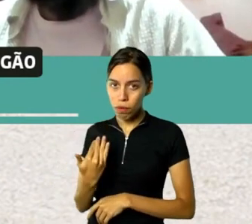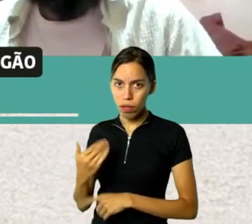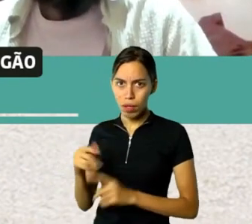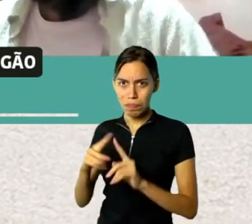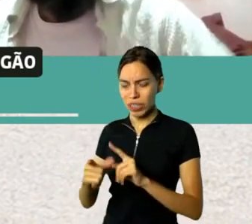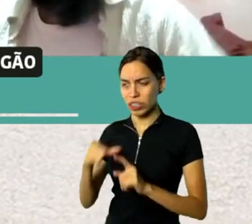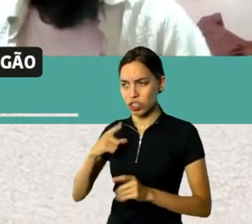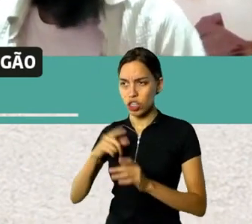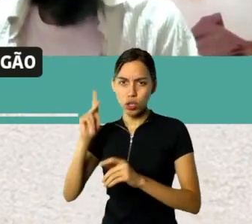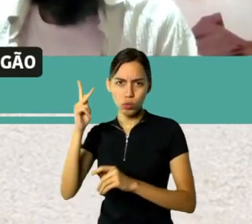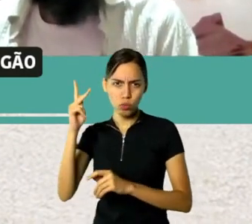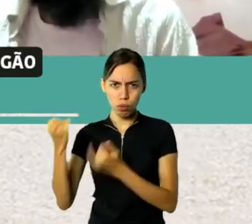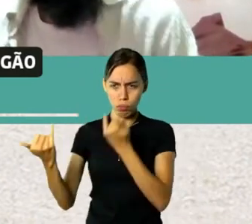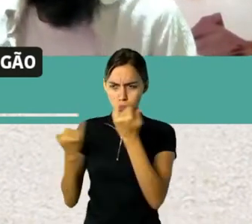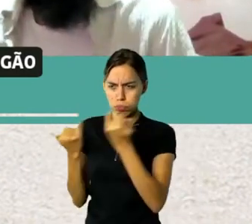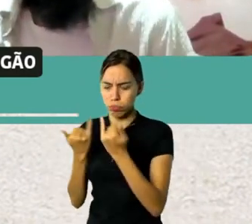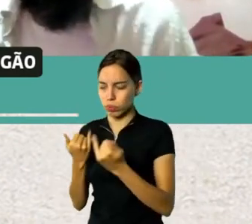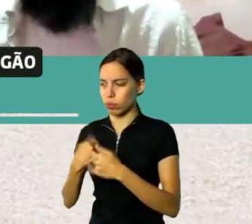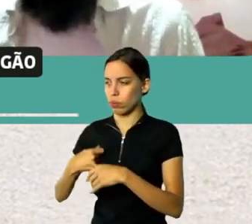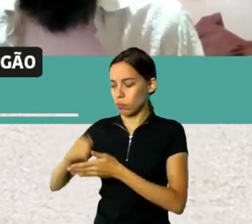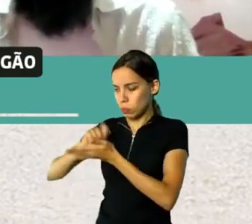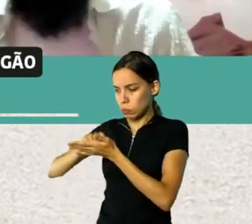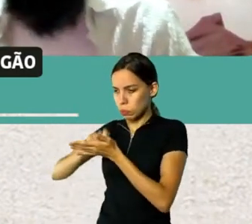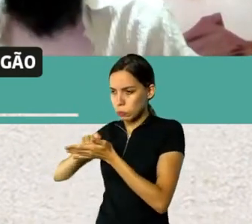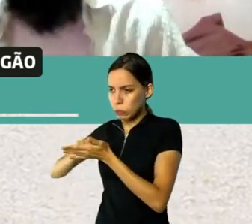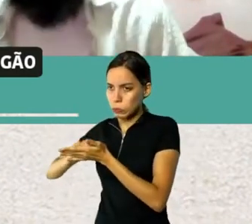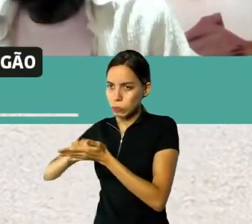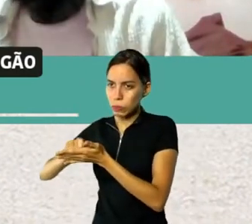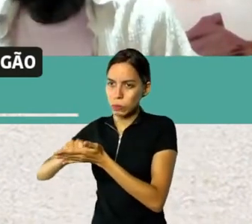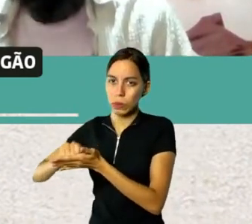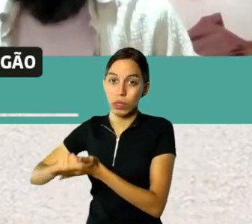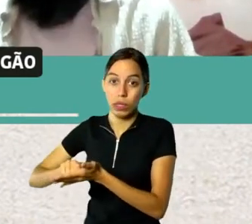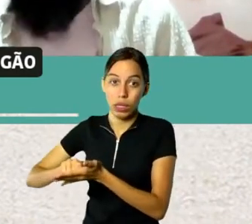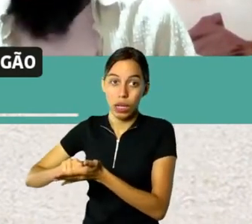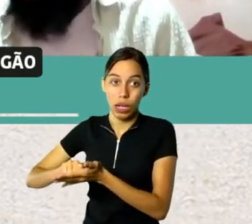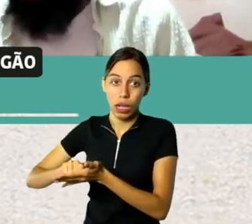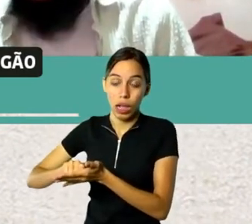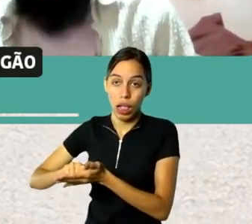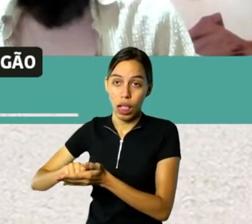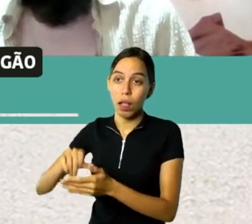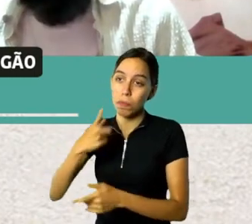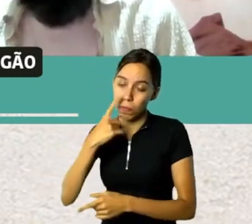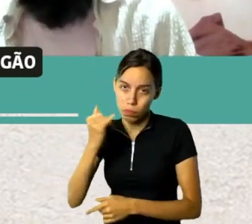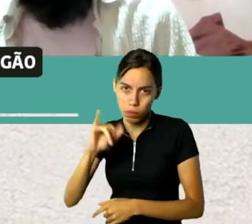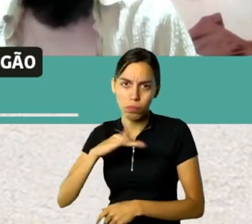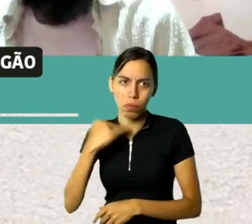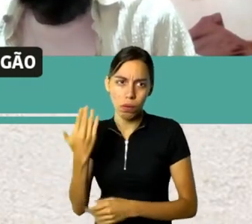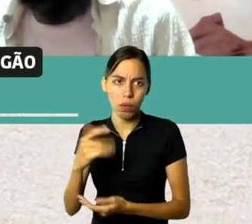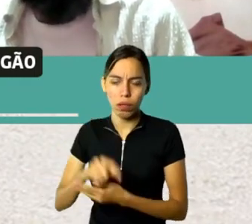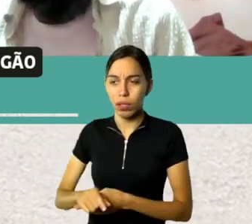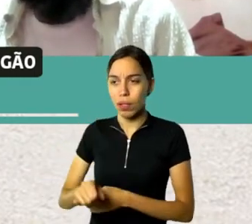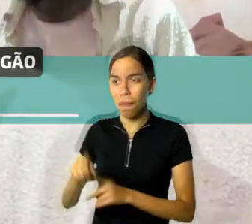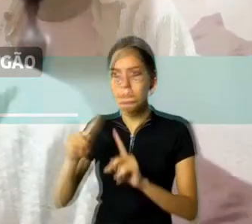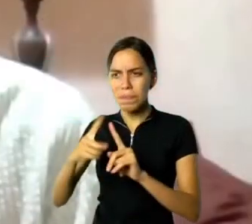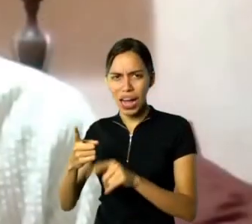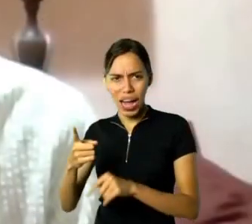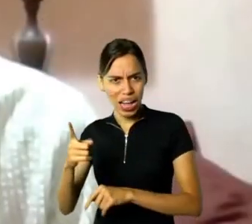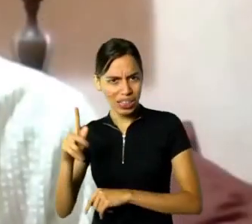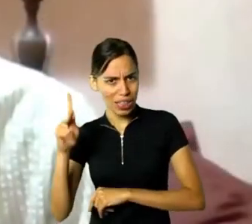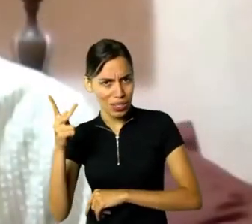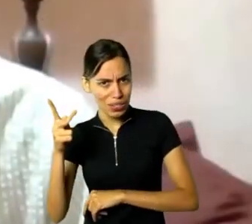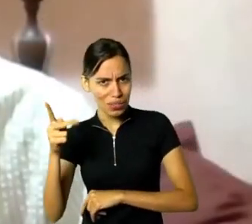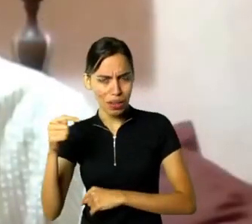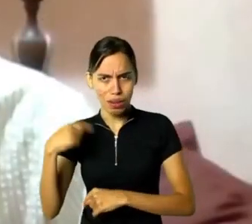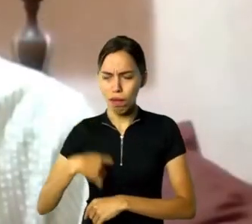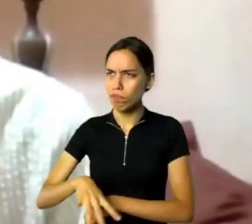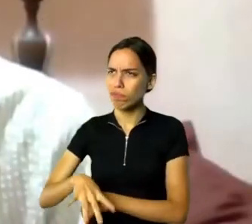contando disso, e foi muito rico fazer essa história até como um karma familiar, porque eu ficava de